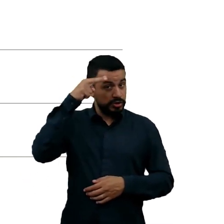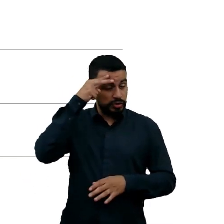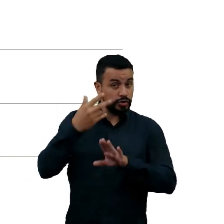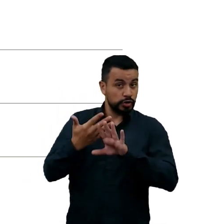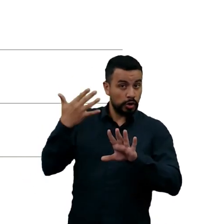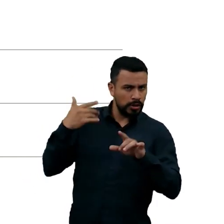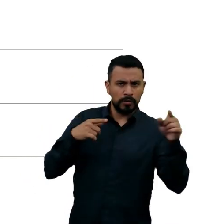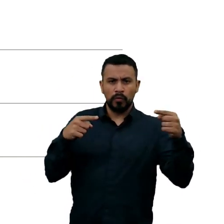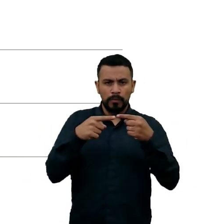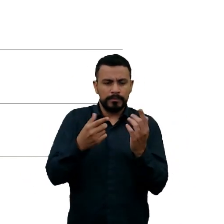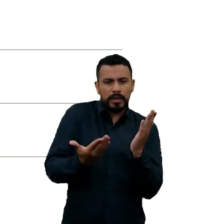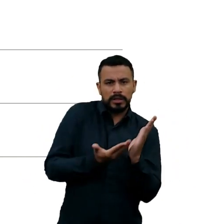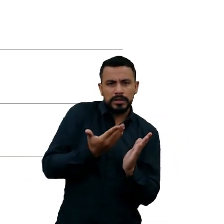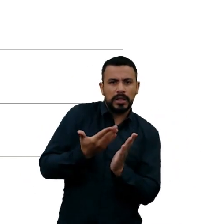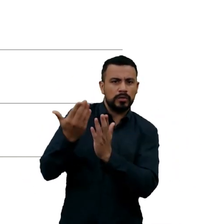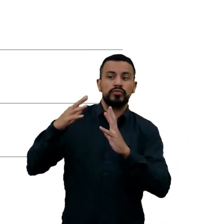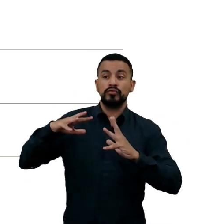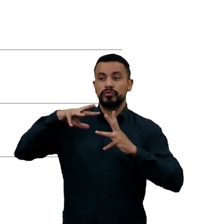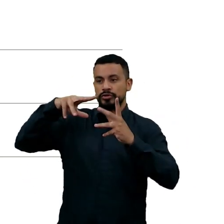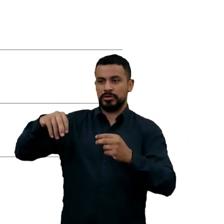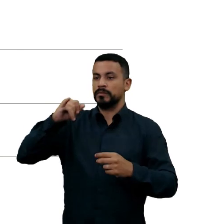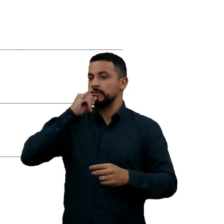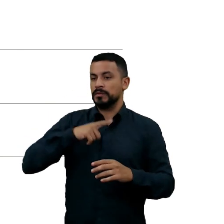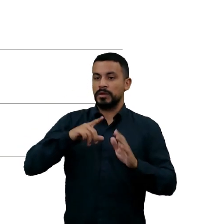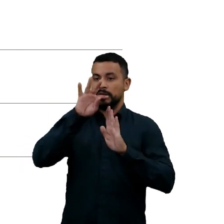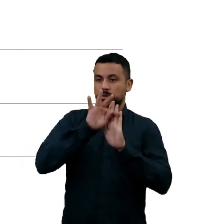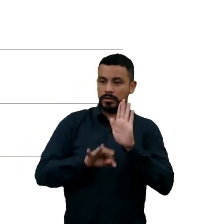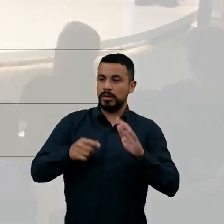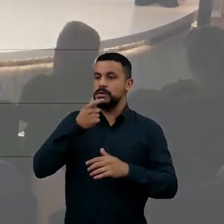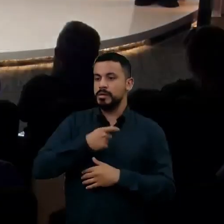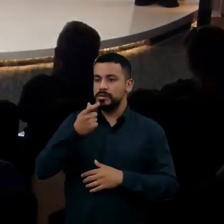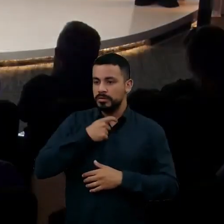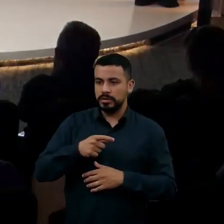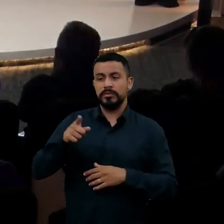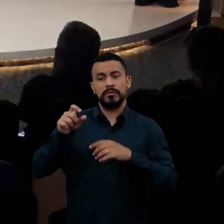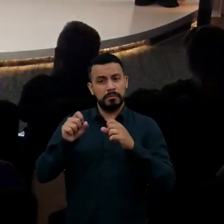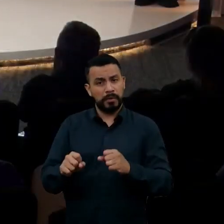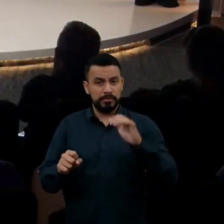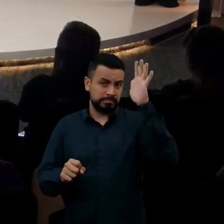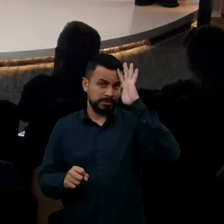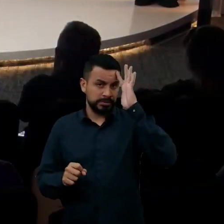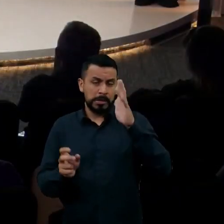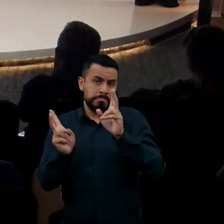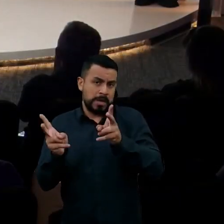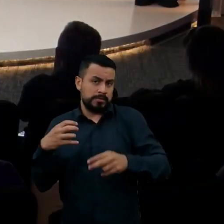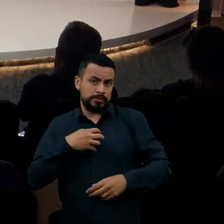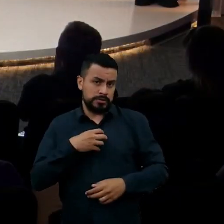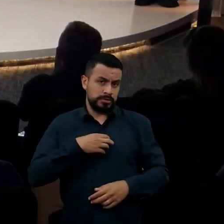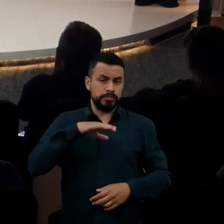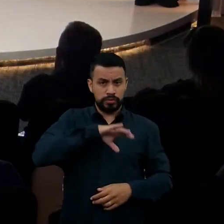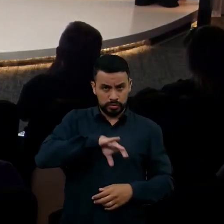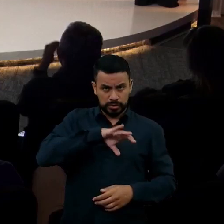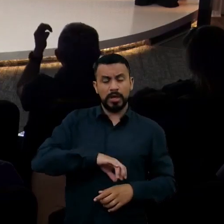literatura mundial. Aqui nós temos textos em inglês, mas vocês podem imaginar o mesmo em português, mas também de outras culturas,